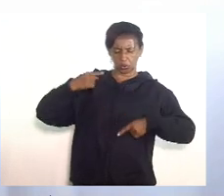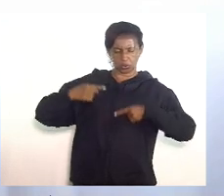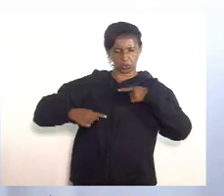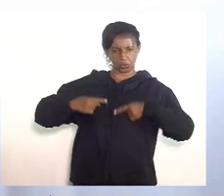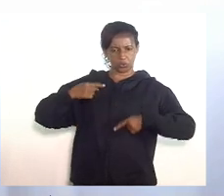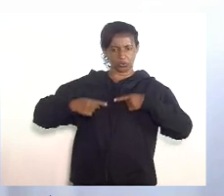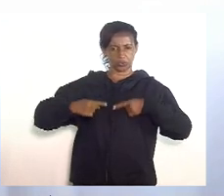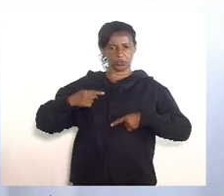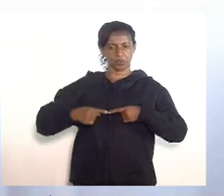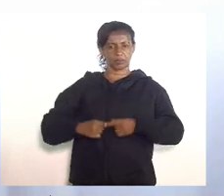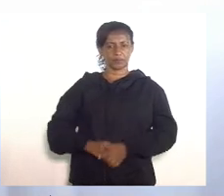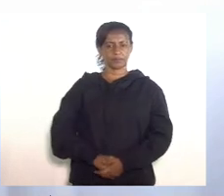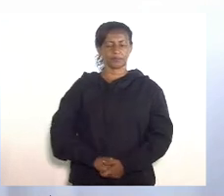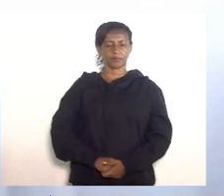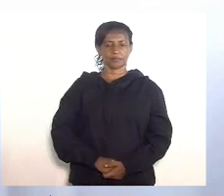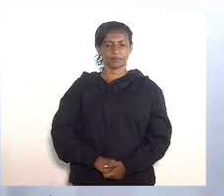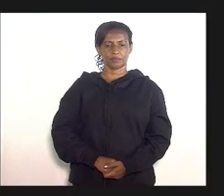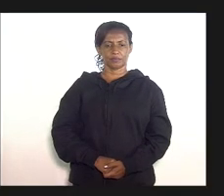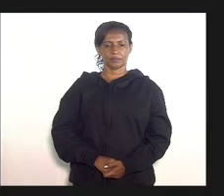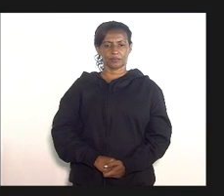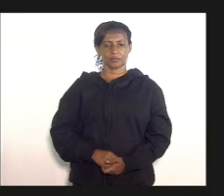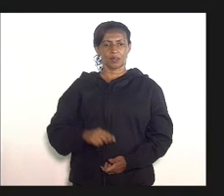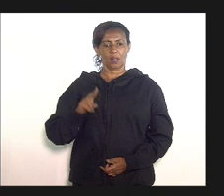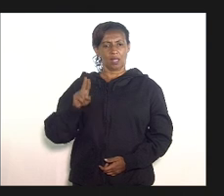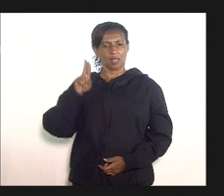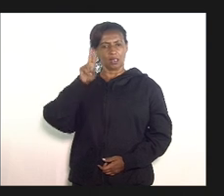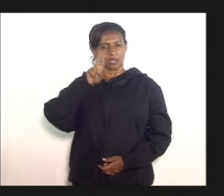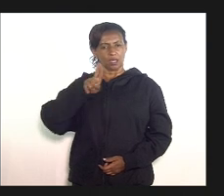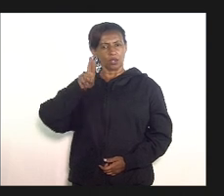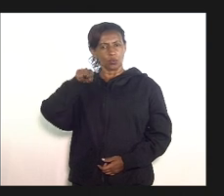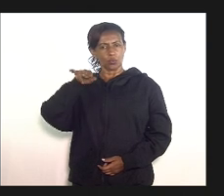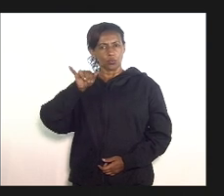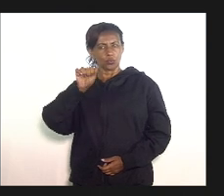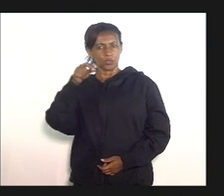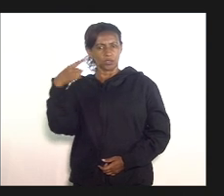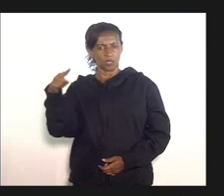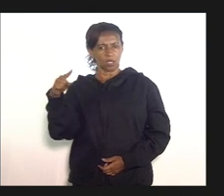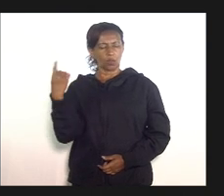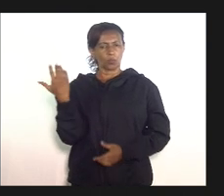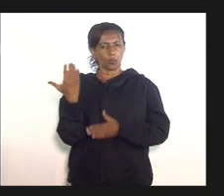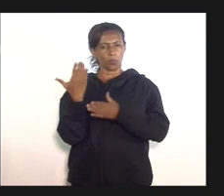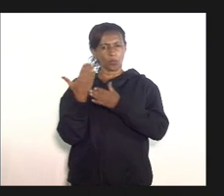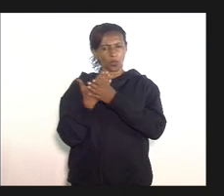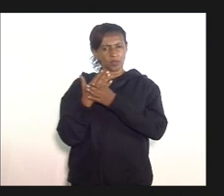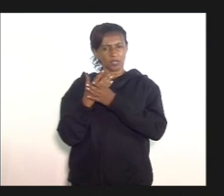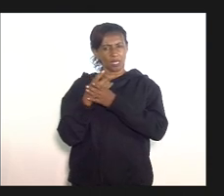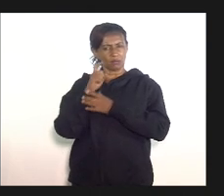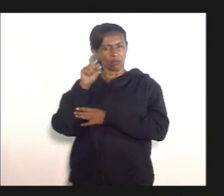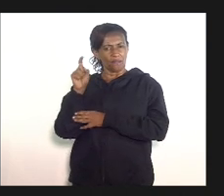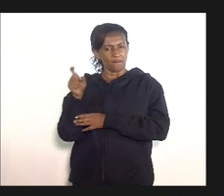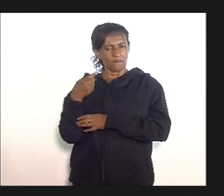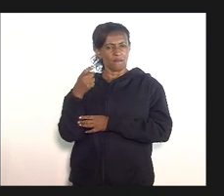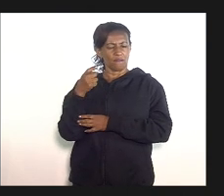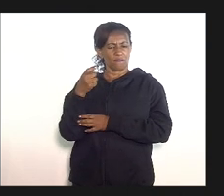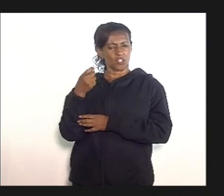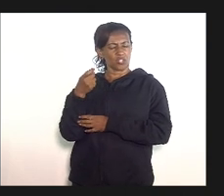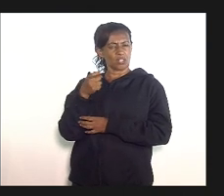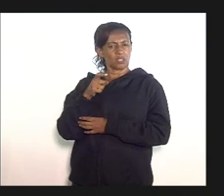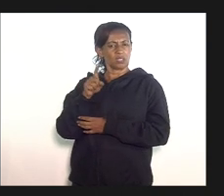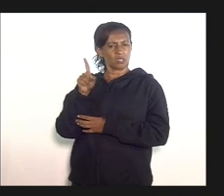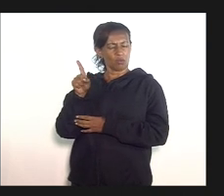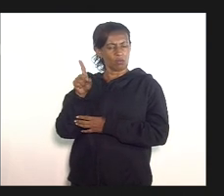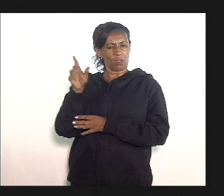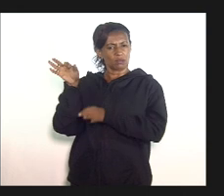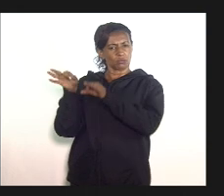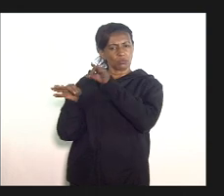discussão de contas da união em processo de fiscalização daquele tribunal que